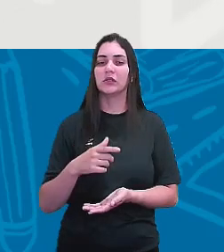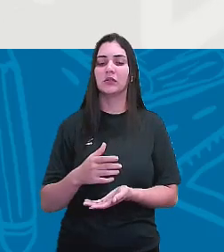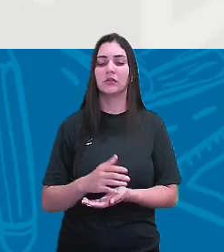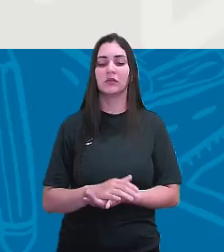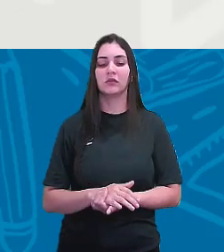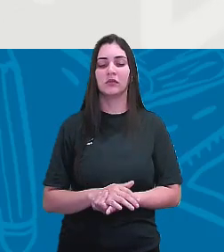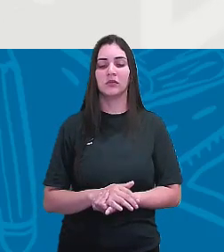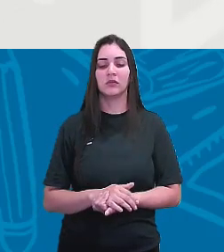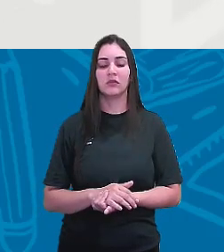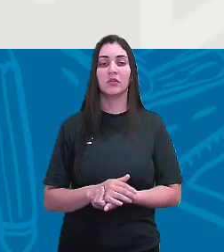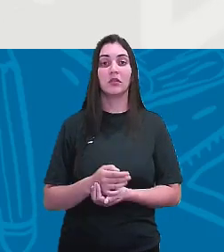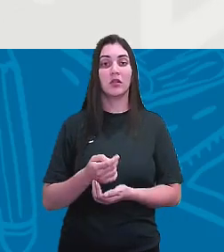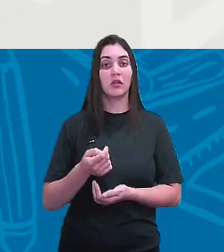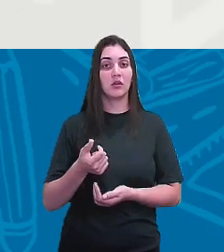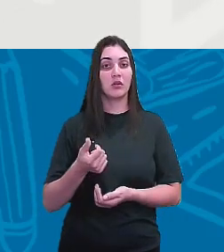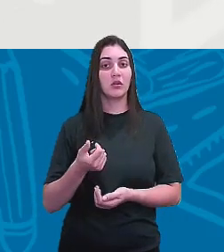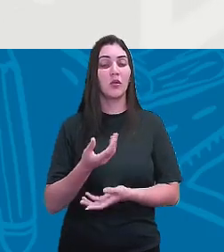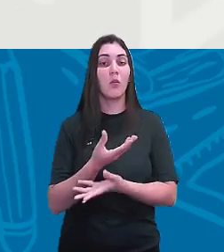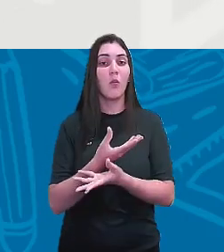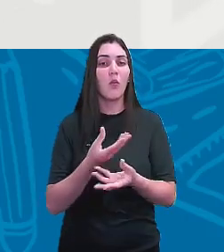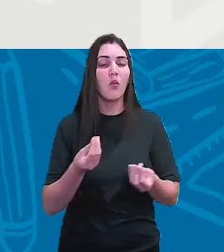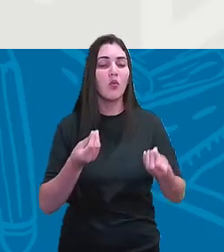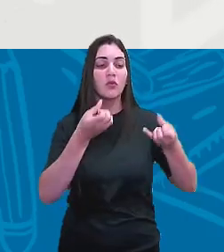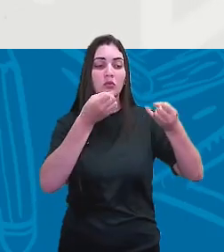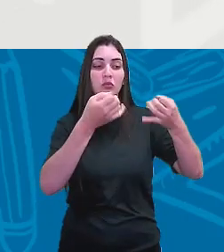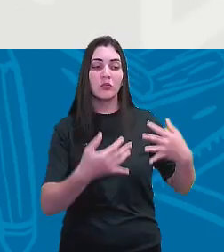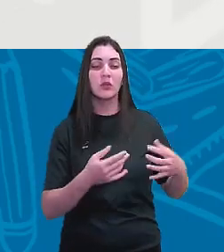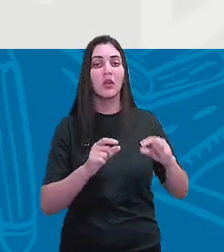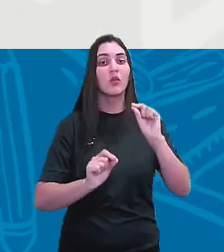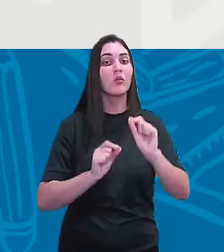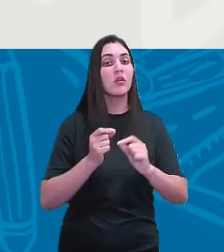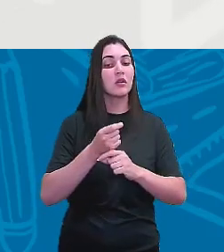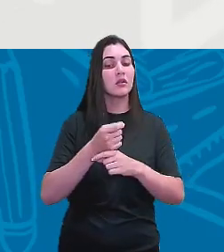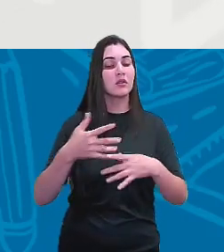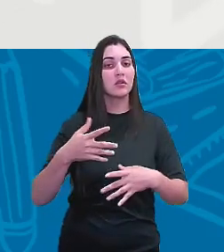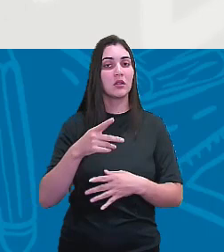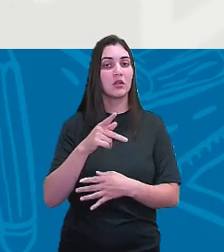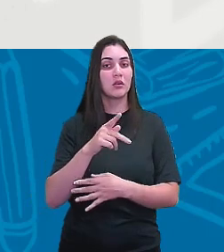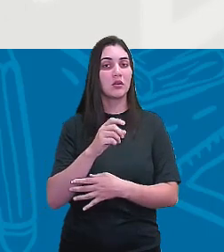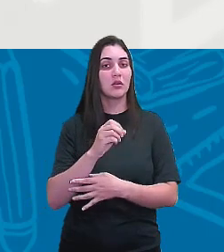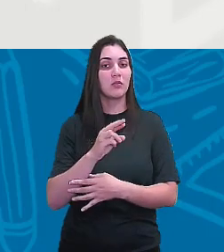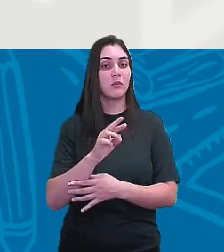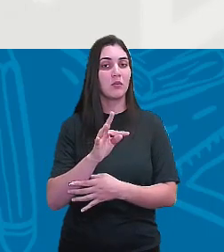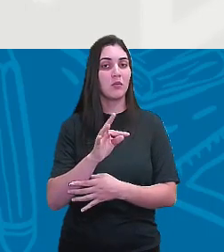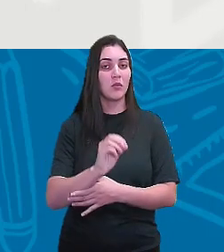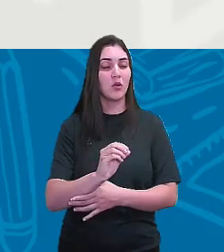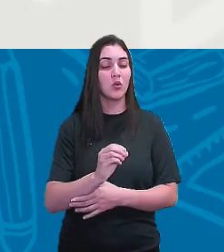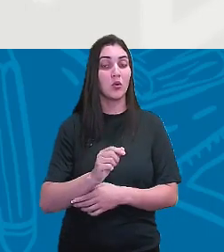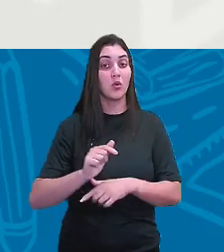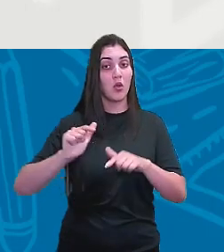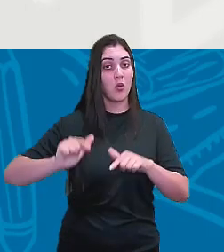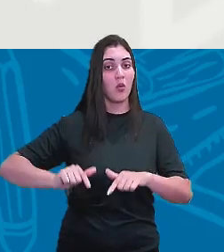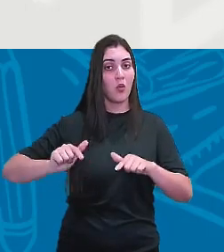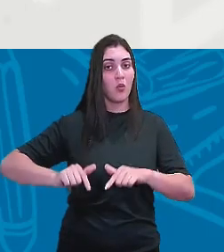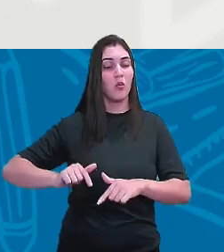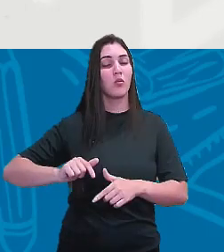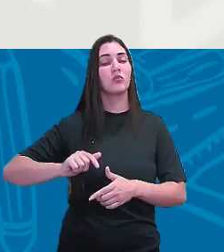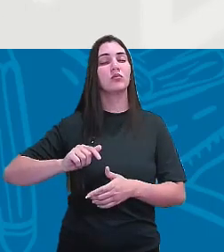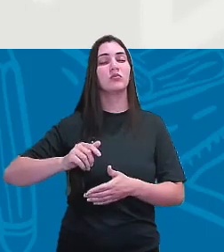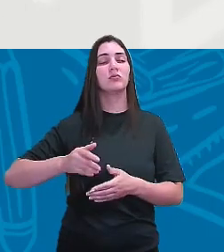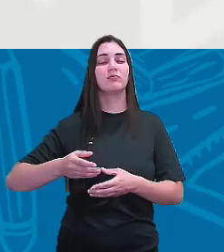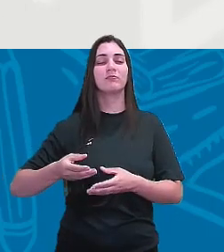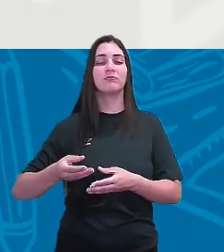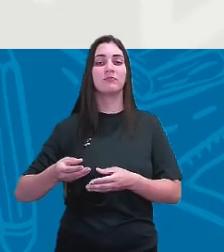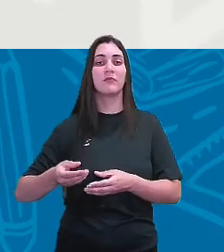muito falar sobre a cidade do Porto, que é de onde veio o coração Dom Pedro